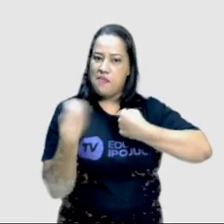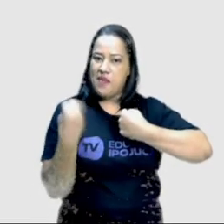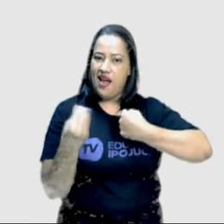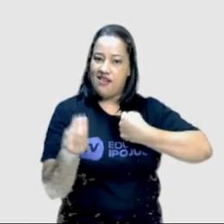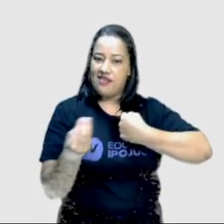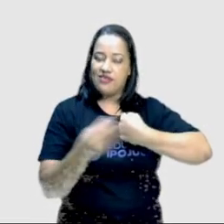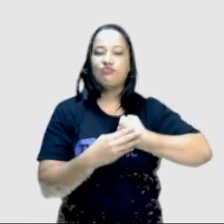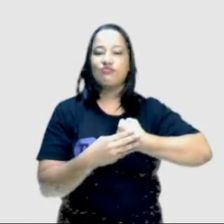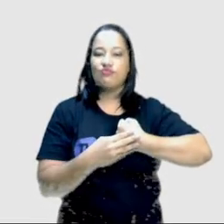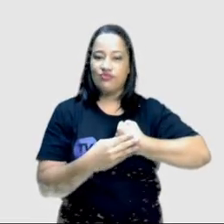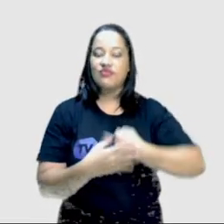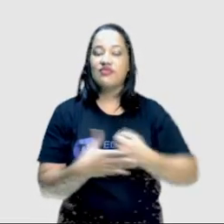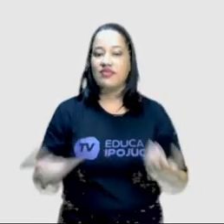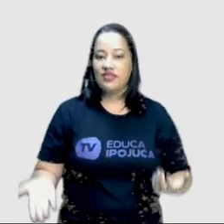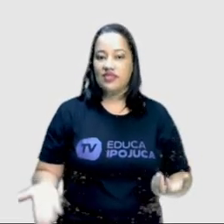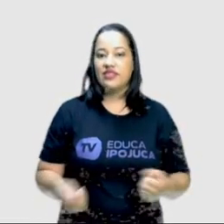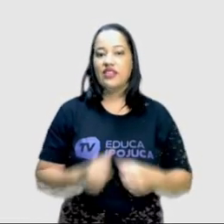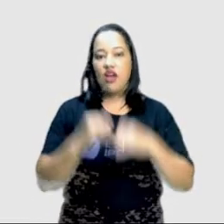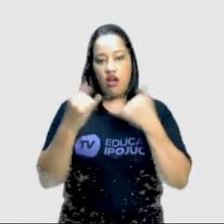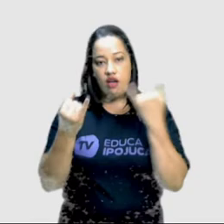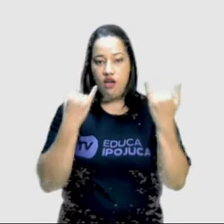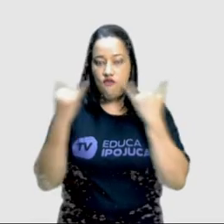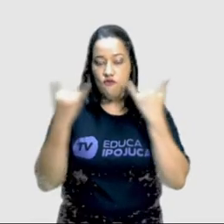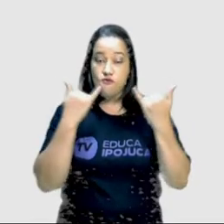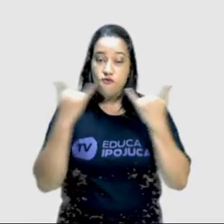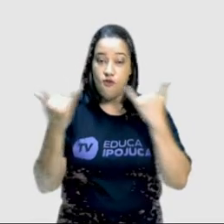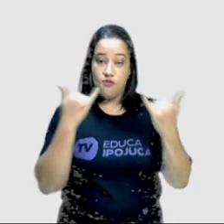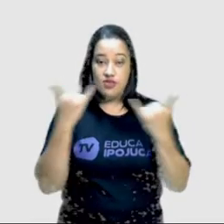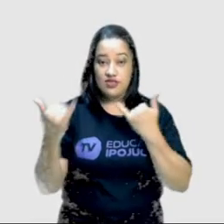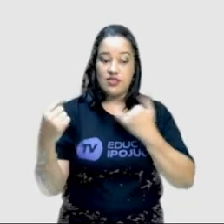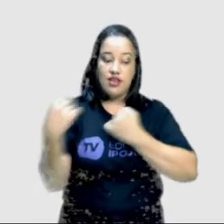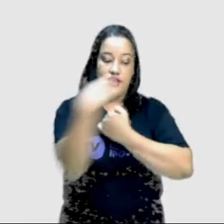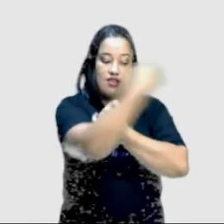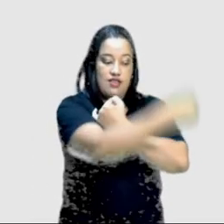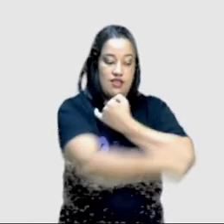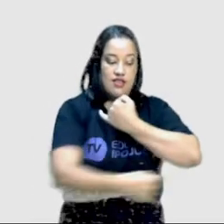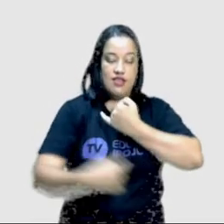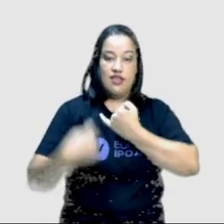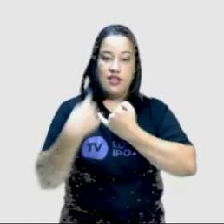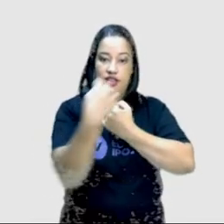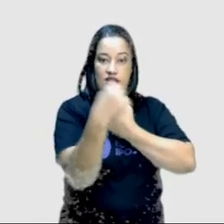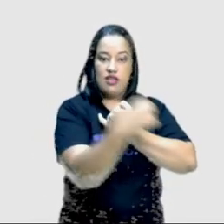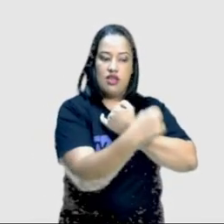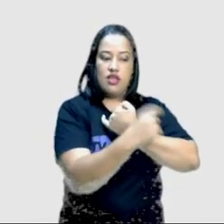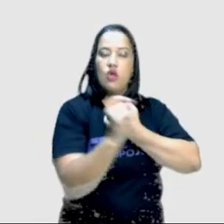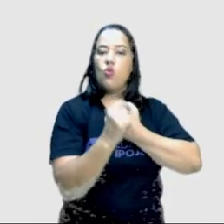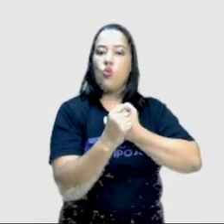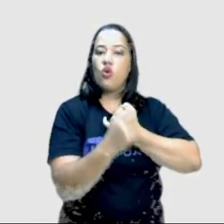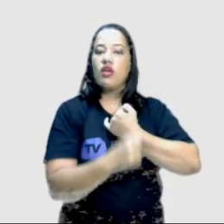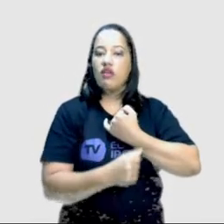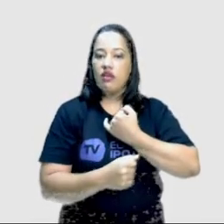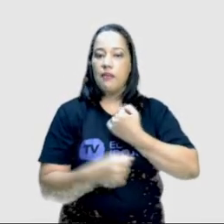Logo, a informação também trazida no escudo, ela serve de quê?